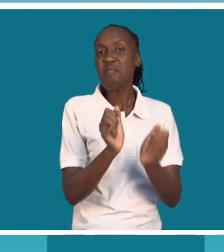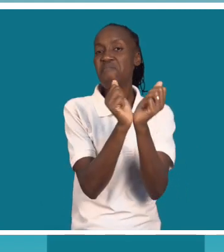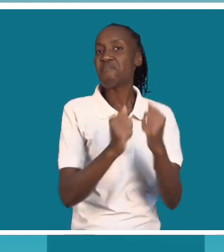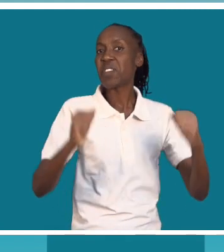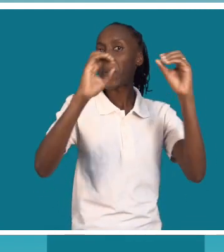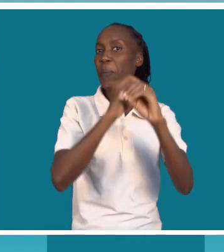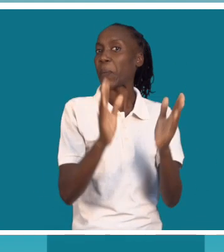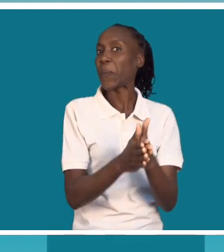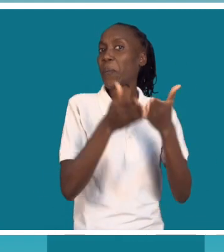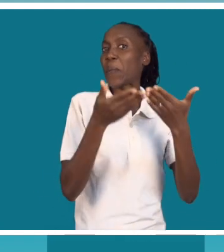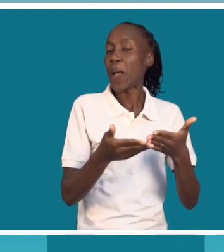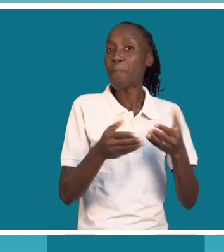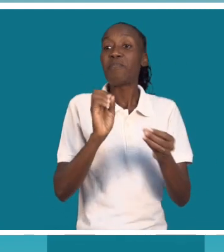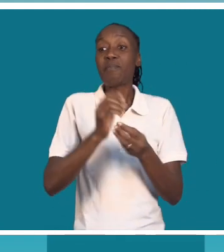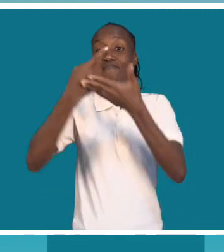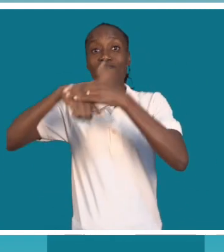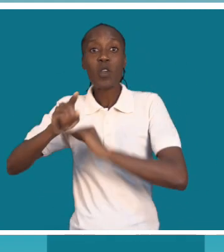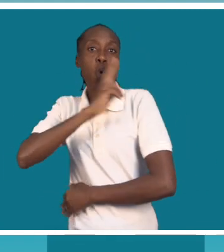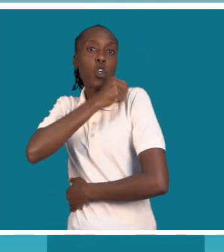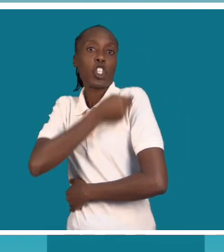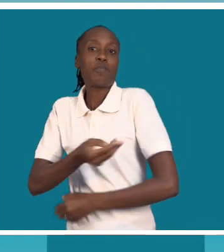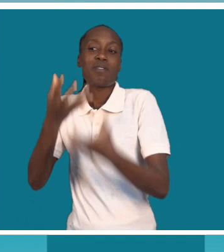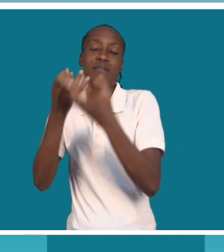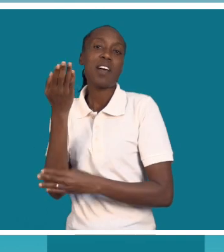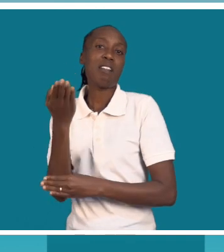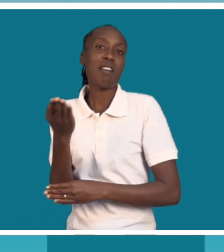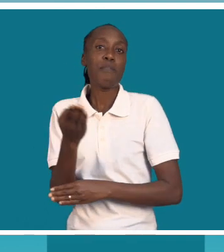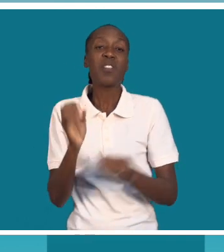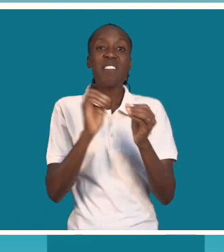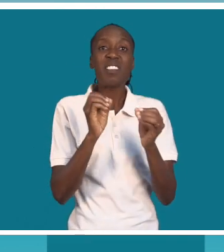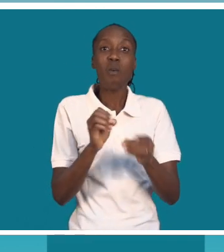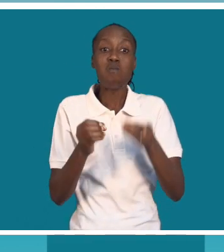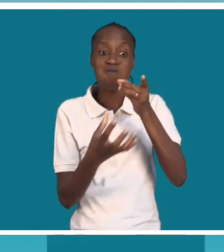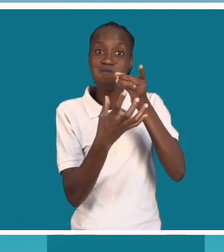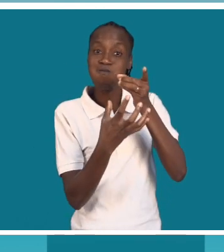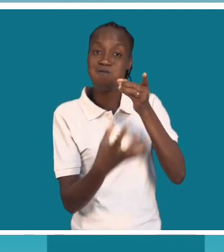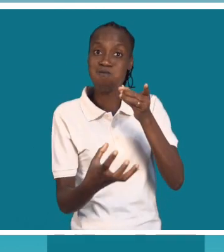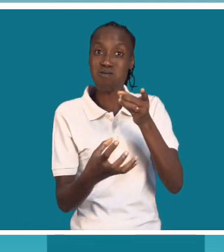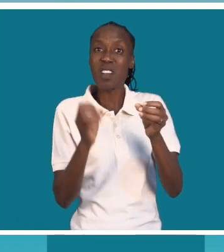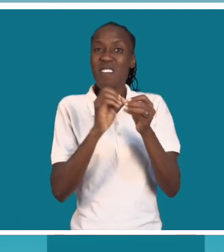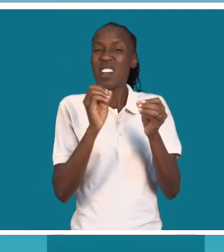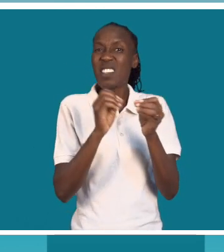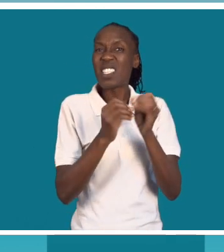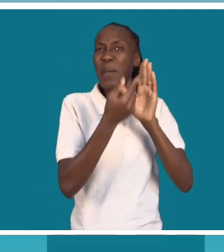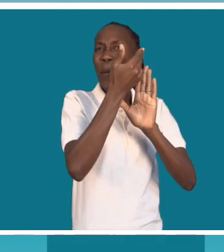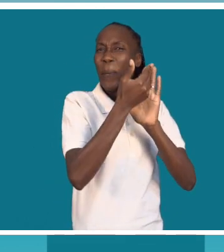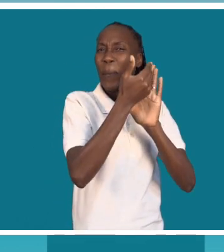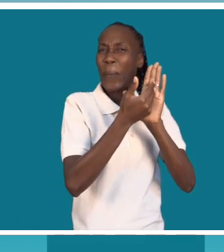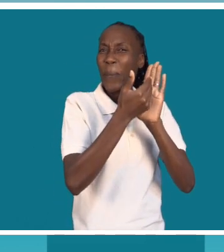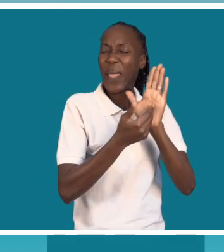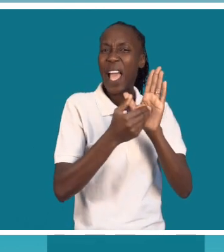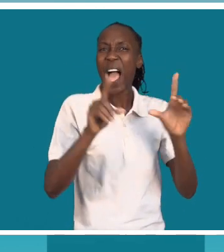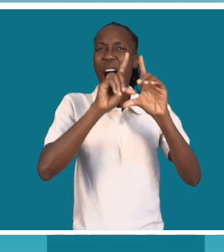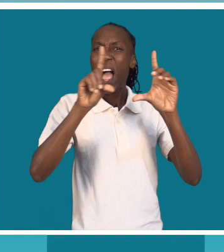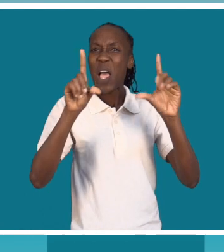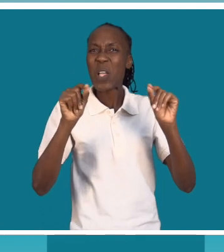hospital para ser resolvido. Hérnia testicular não é uma coisa que precisa de uma intervenção médica muito, muito delicada. É uma coisa